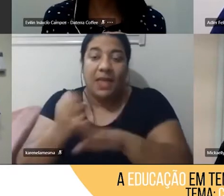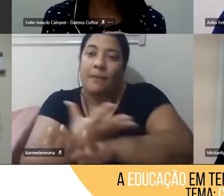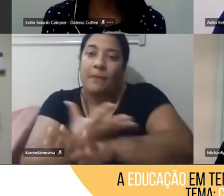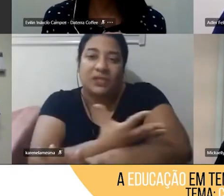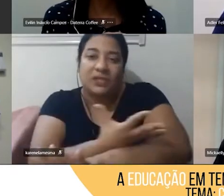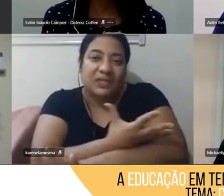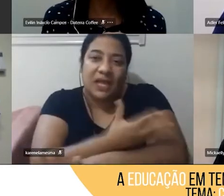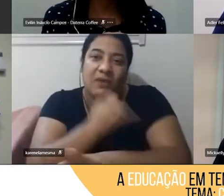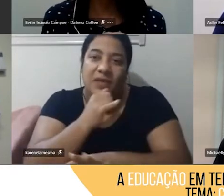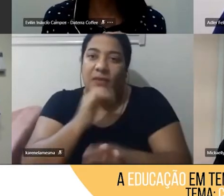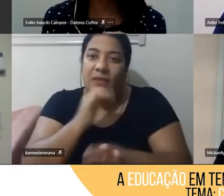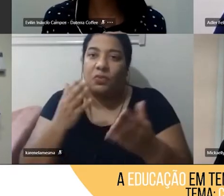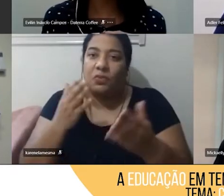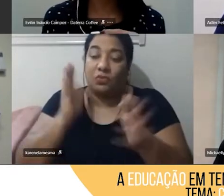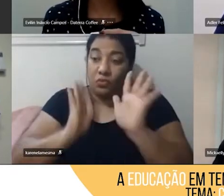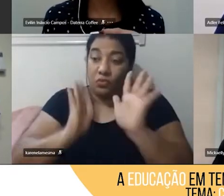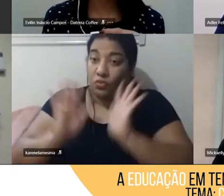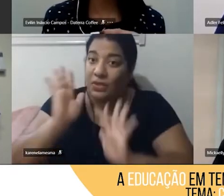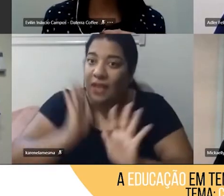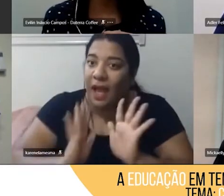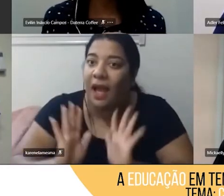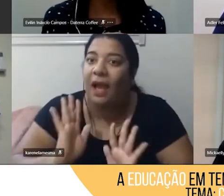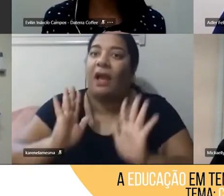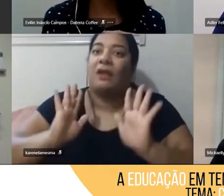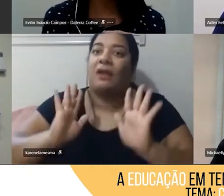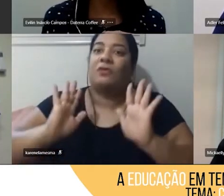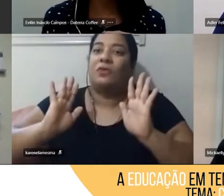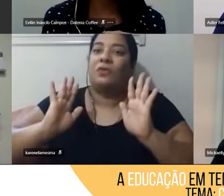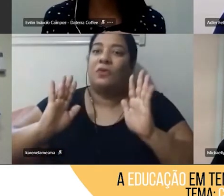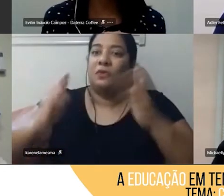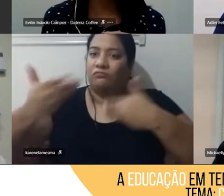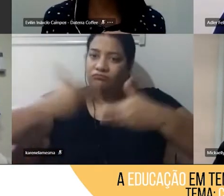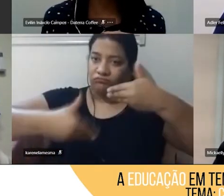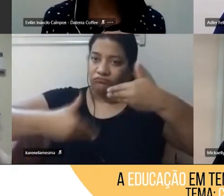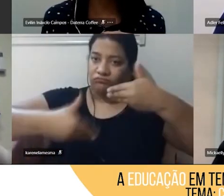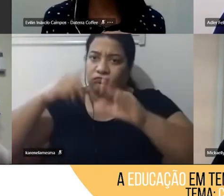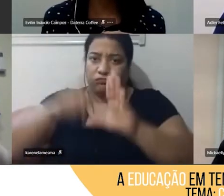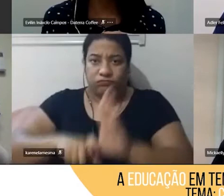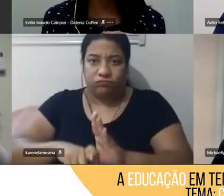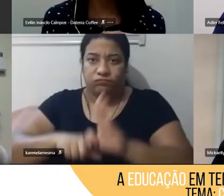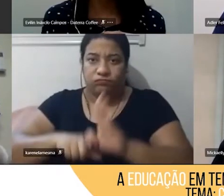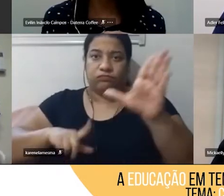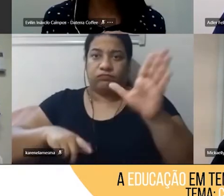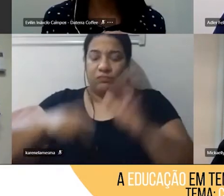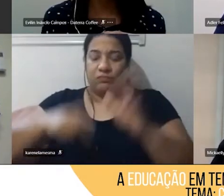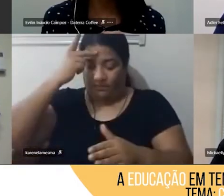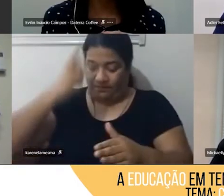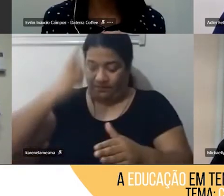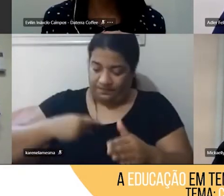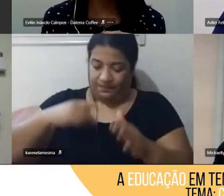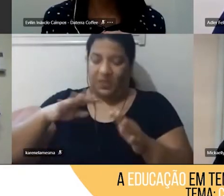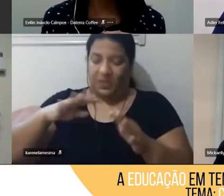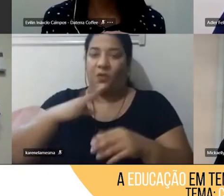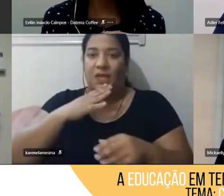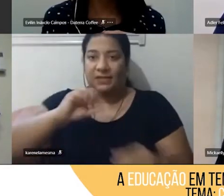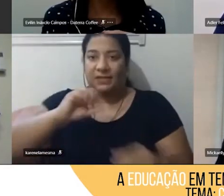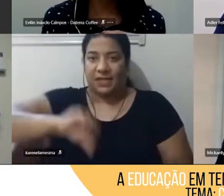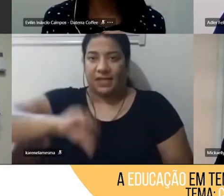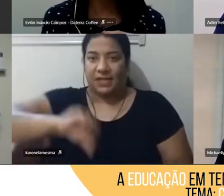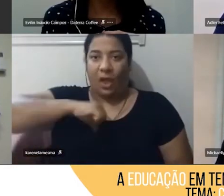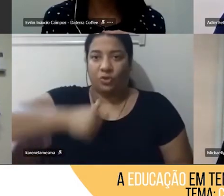cuidado, e a gente trabalha muito a autonomia, o autoconhecimento, a autoestima, foi um